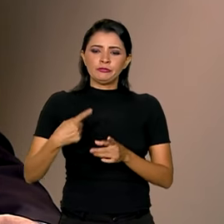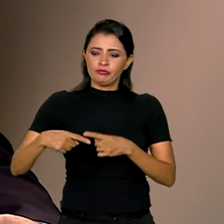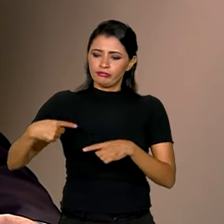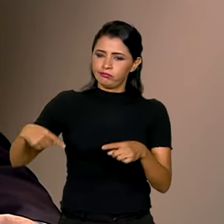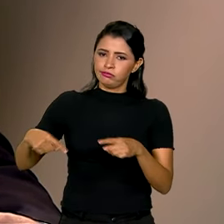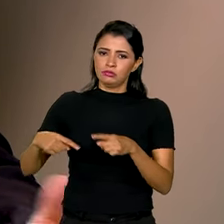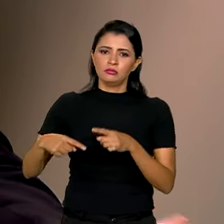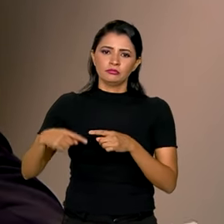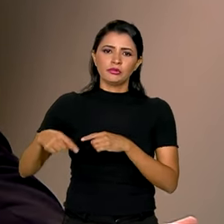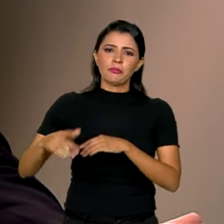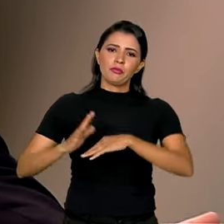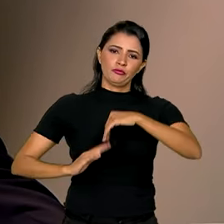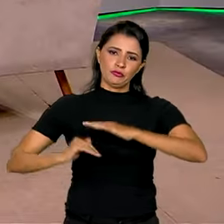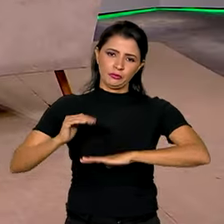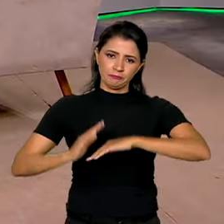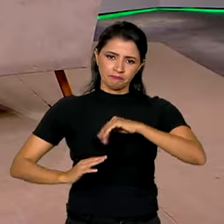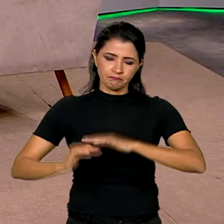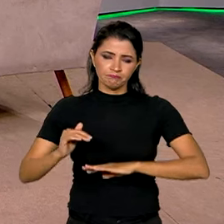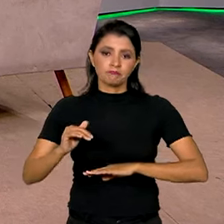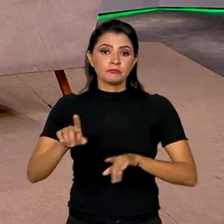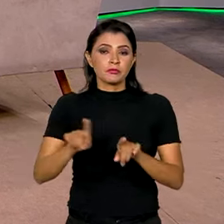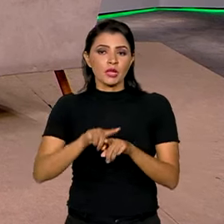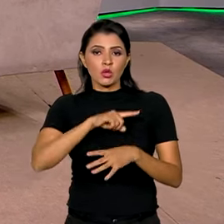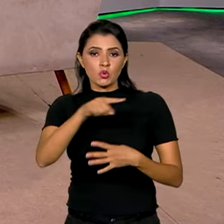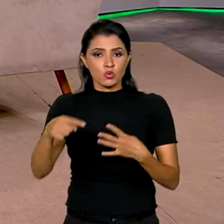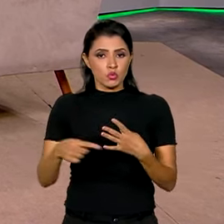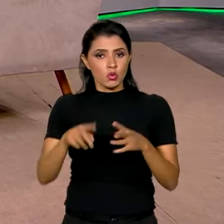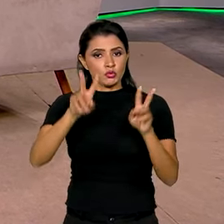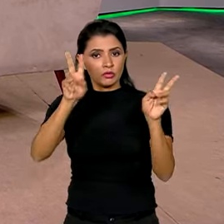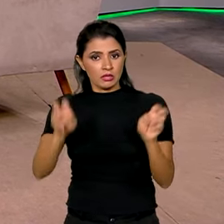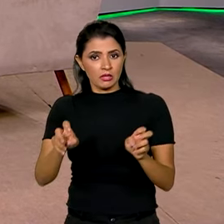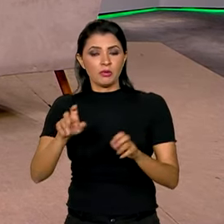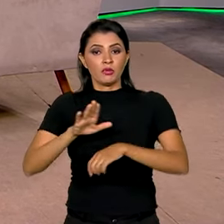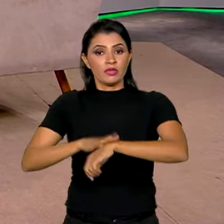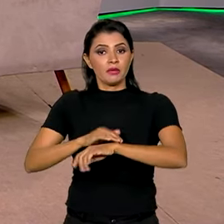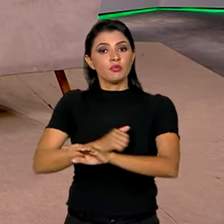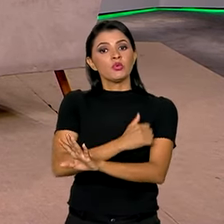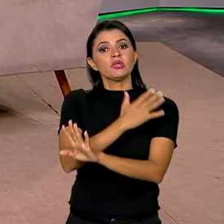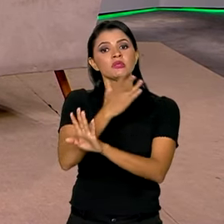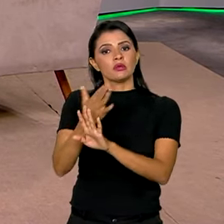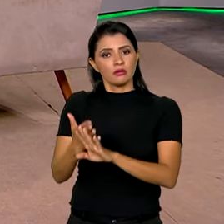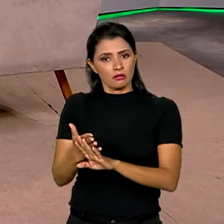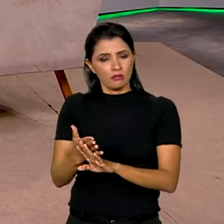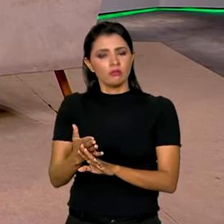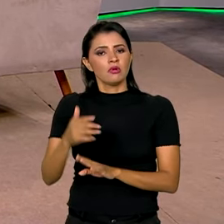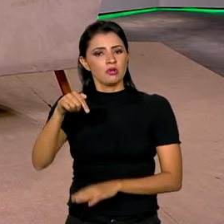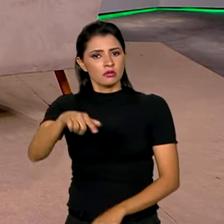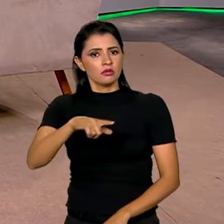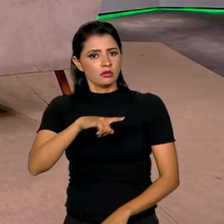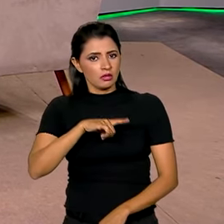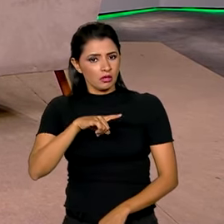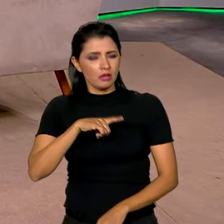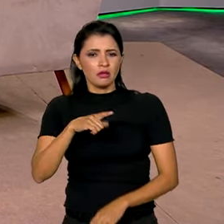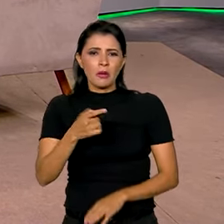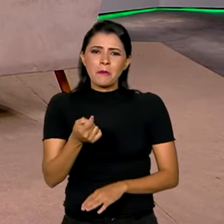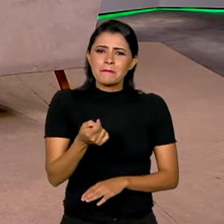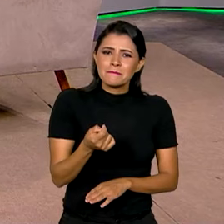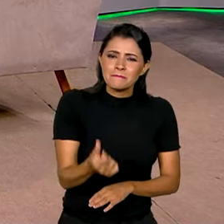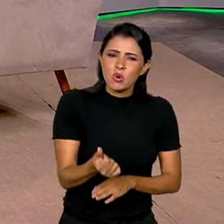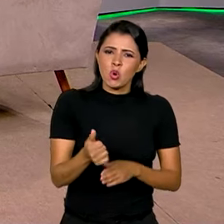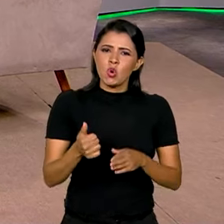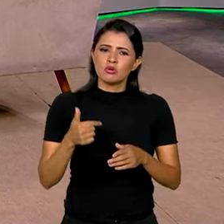O mais? O tempo integral, por exemplo. Nós temos um dos menores jornadas